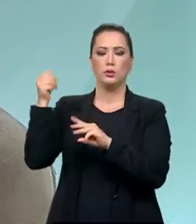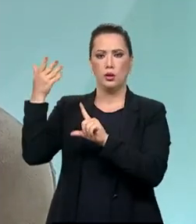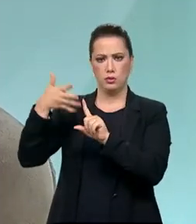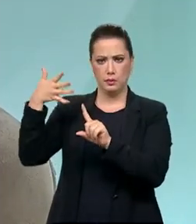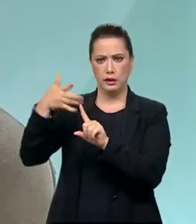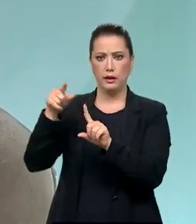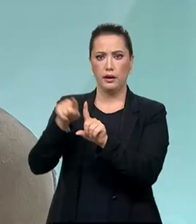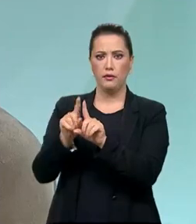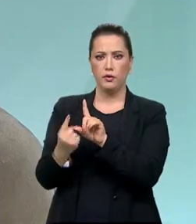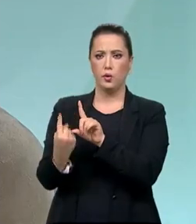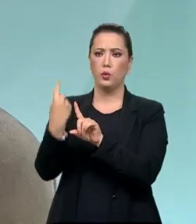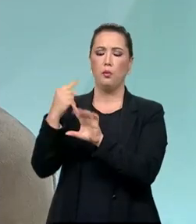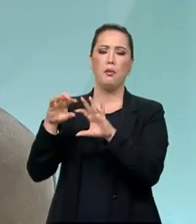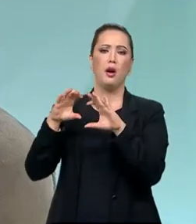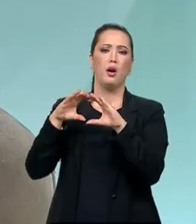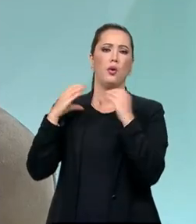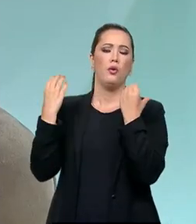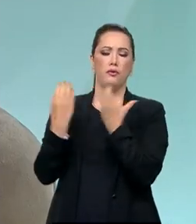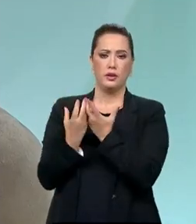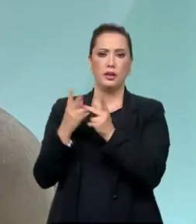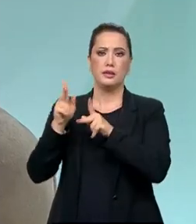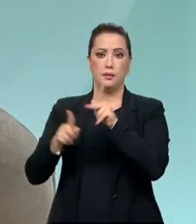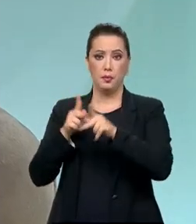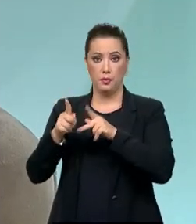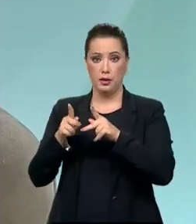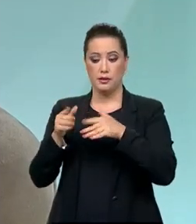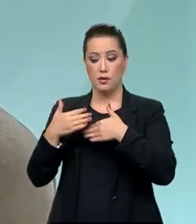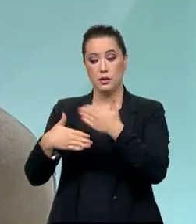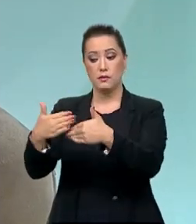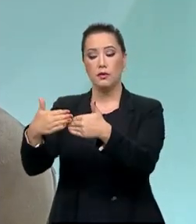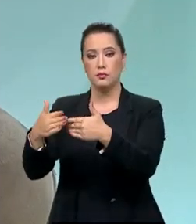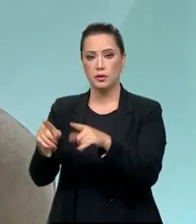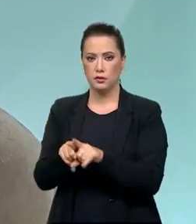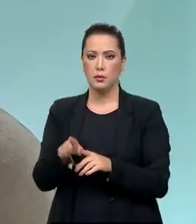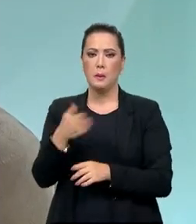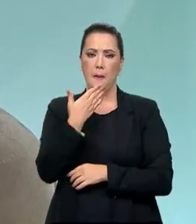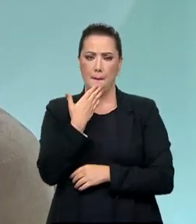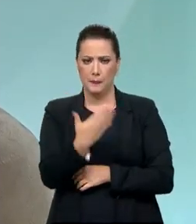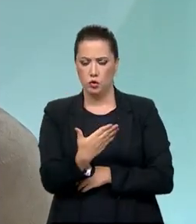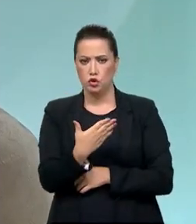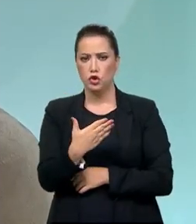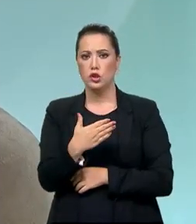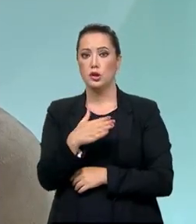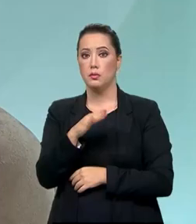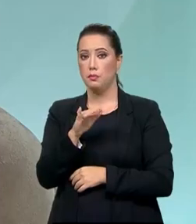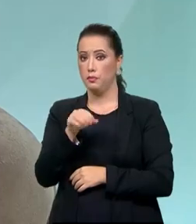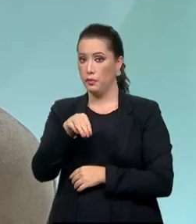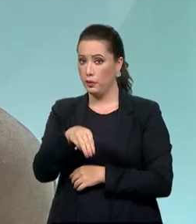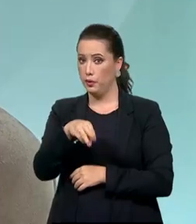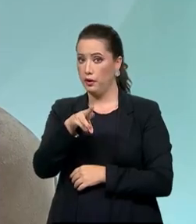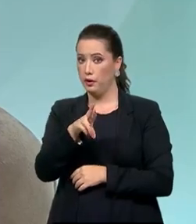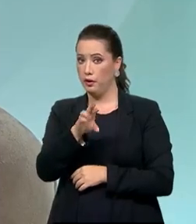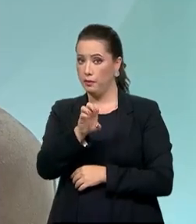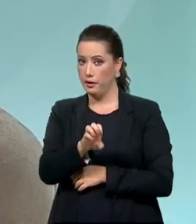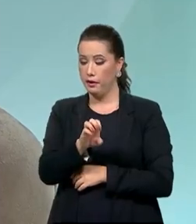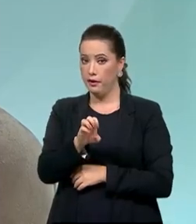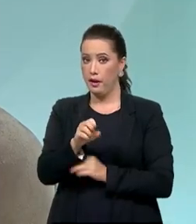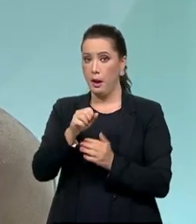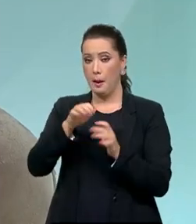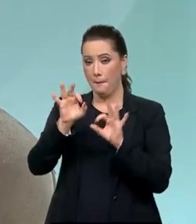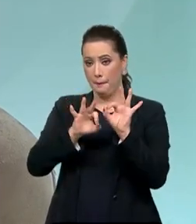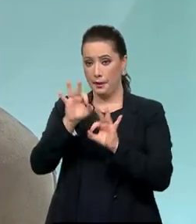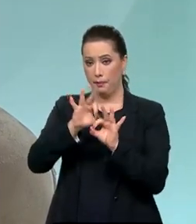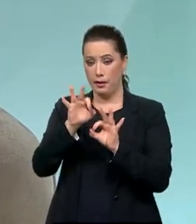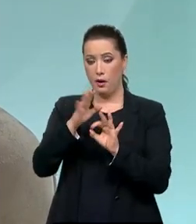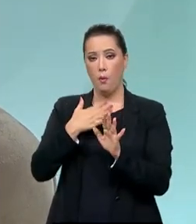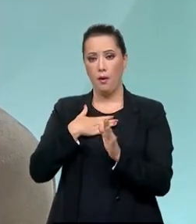desenvolvimento. E havia várias questões. E eu pedi até o Itamaraty para fazer o meu discurso em família. Falar que, para